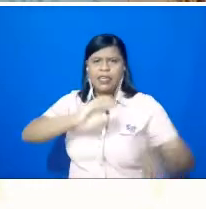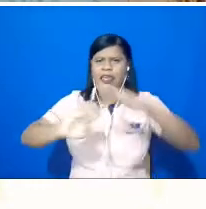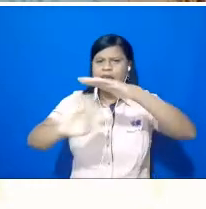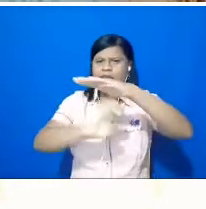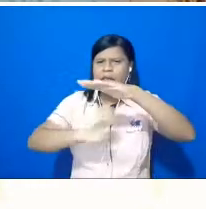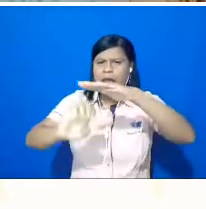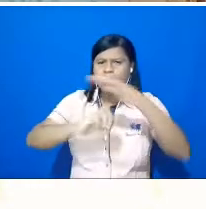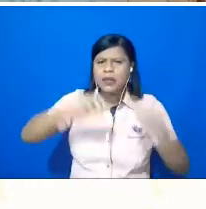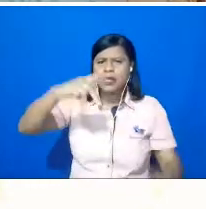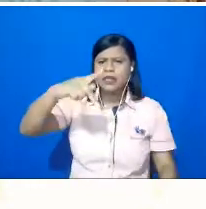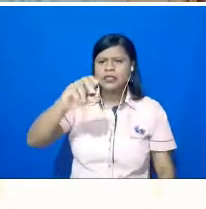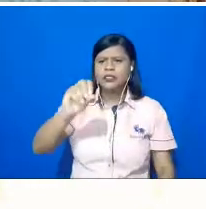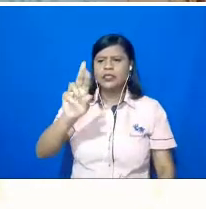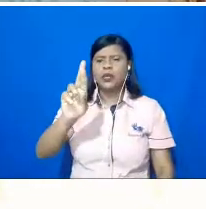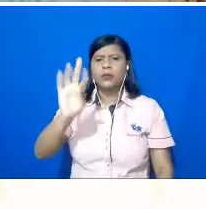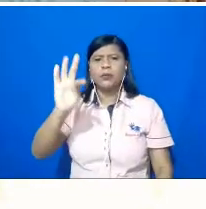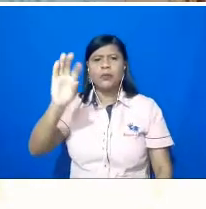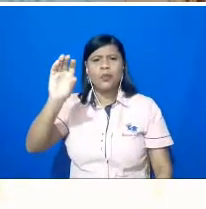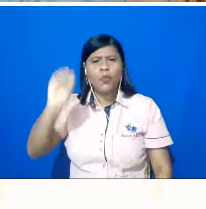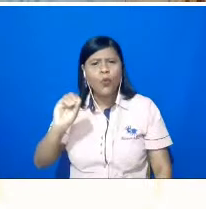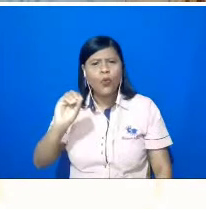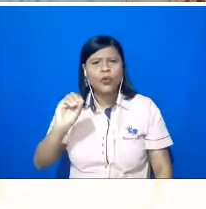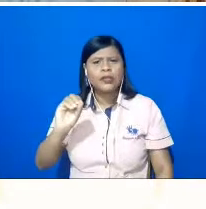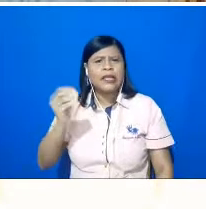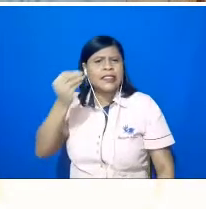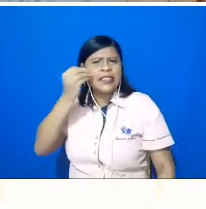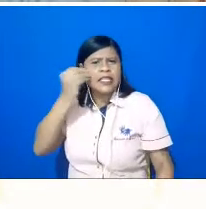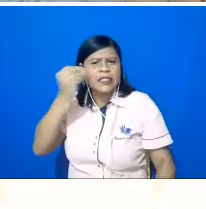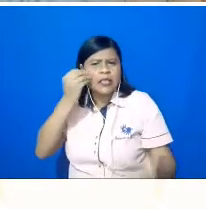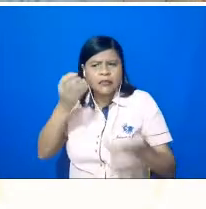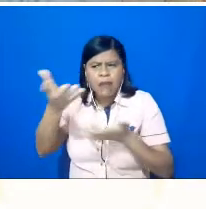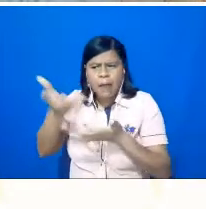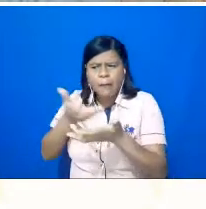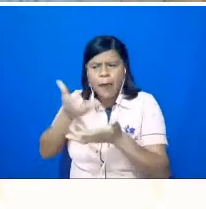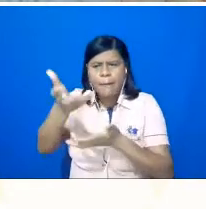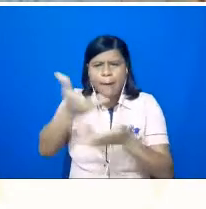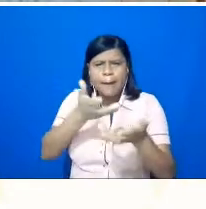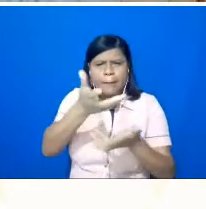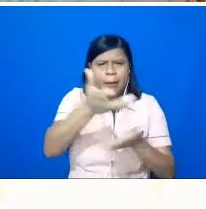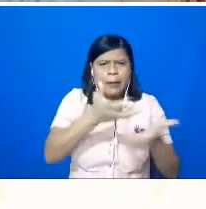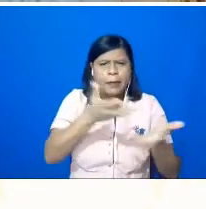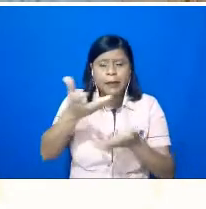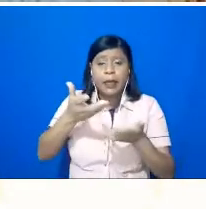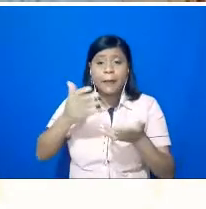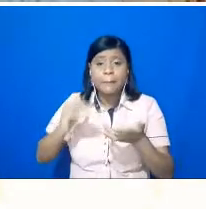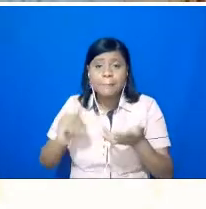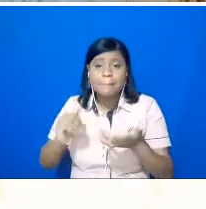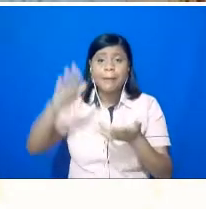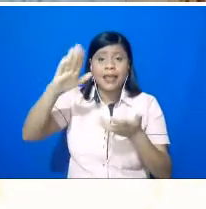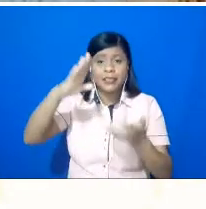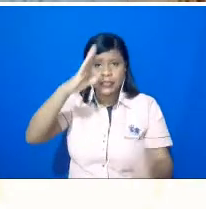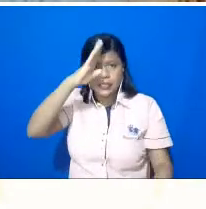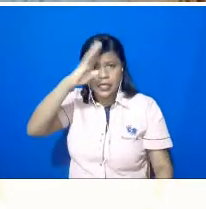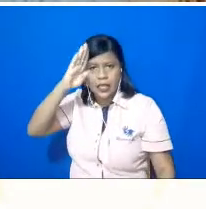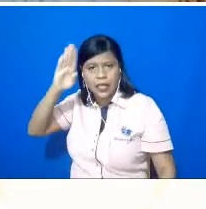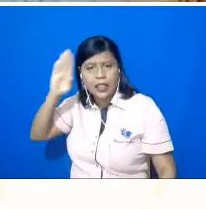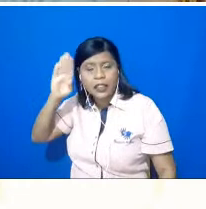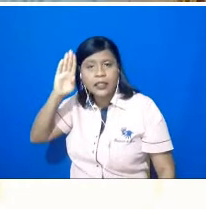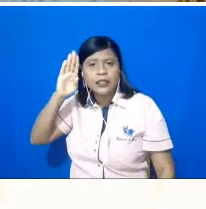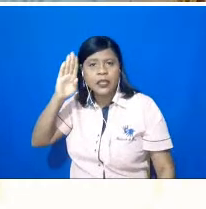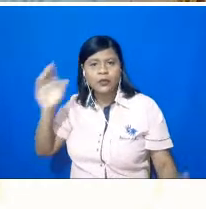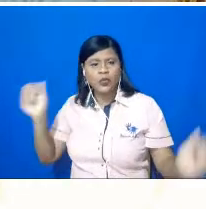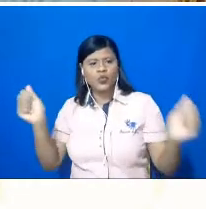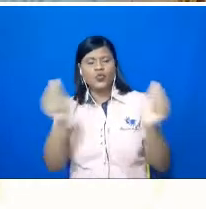buscando quebrar ou integrar um pouco mais algumas questões acadêmicas com a sociedade,